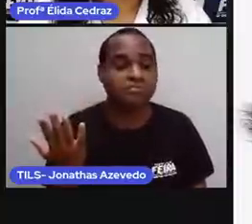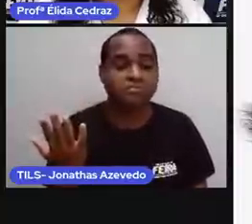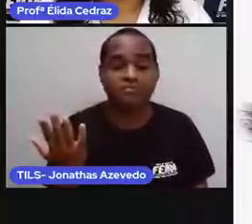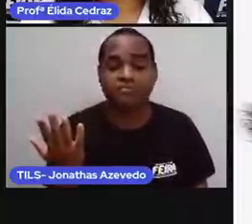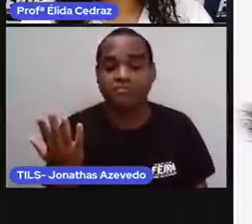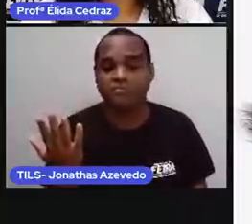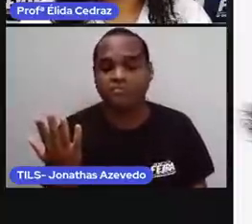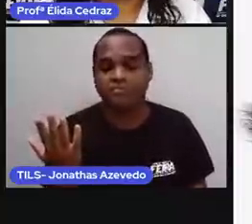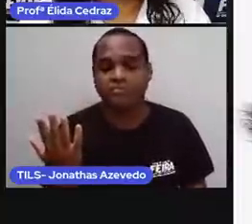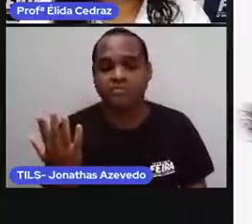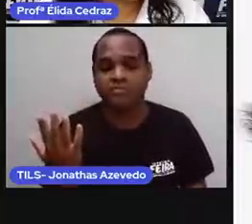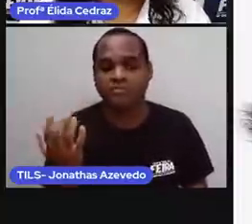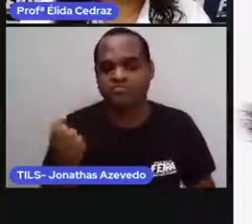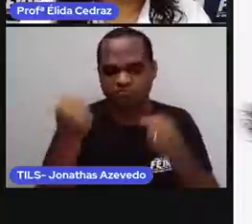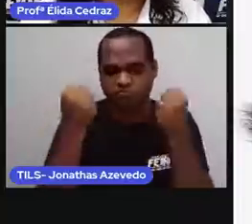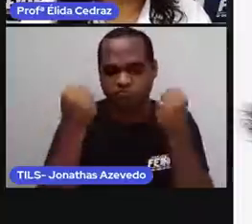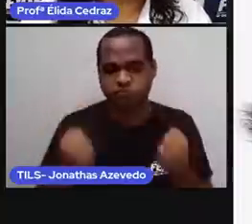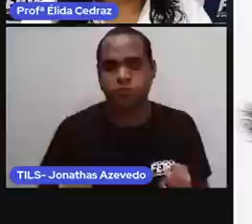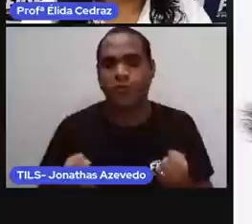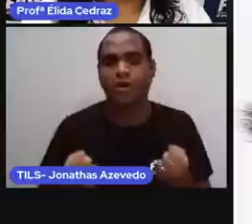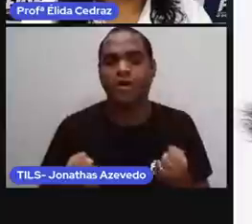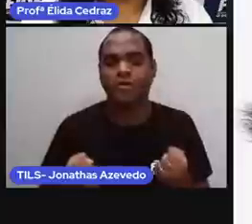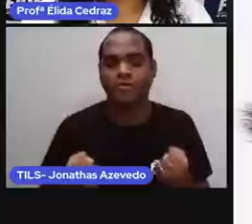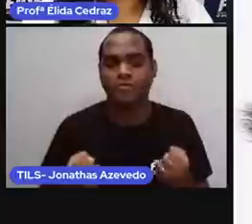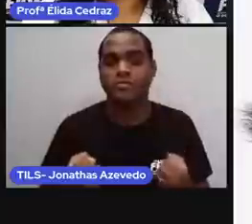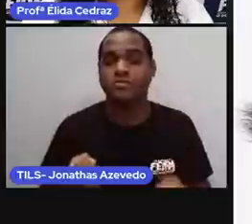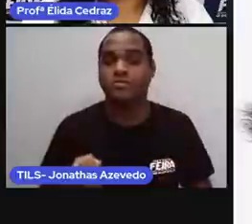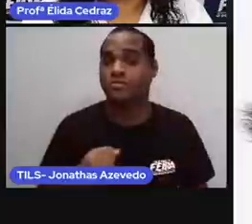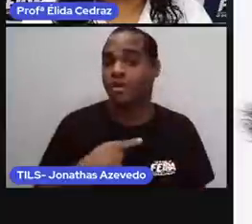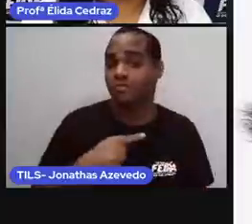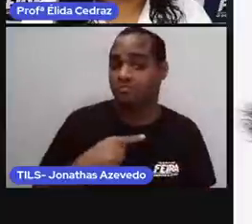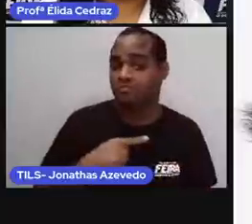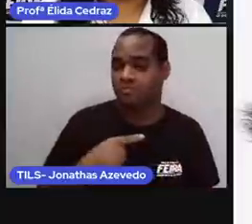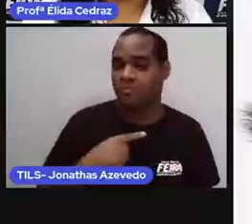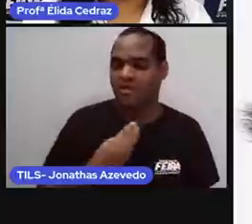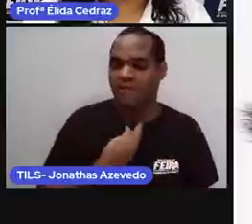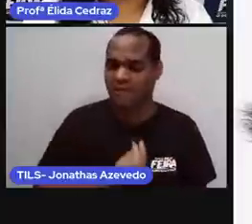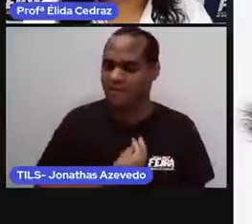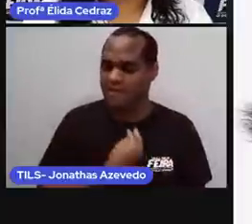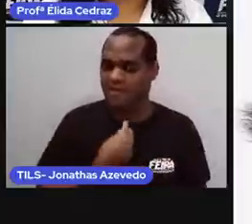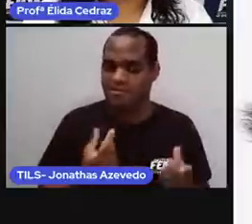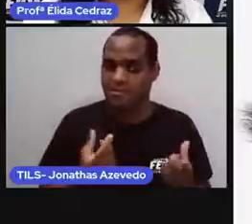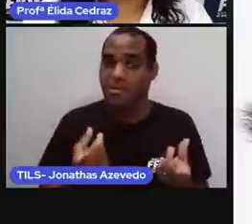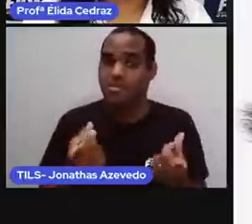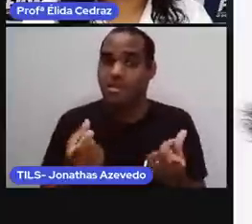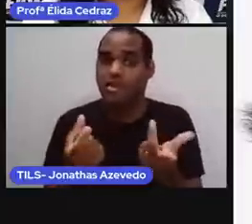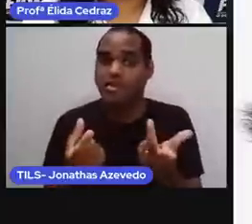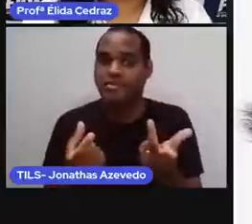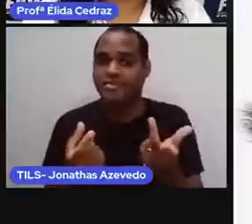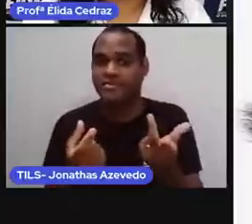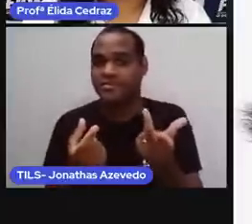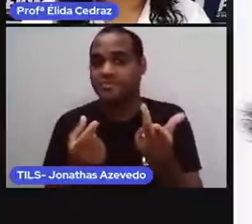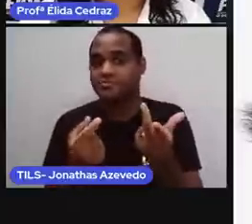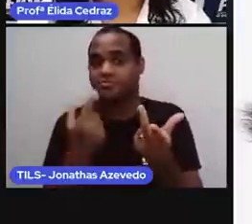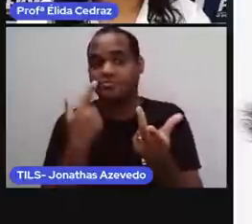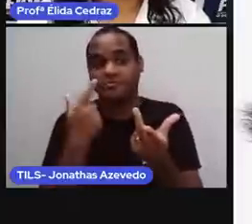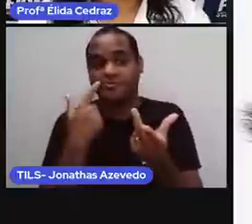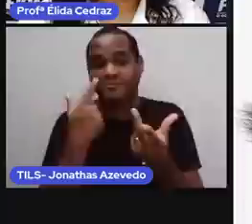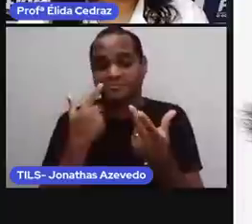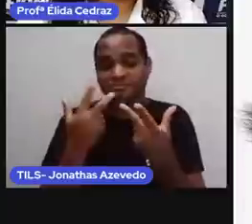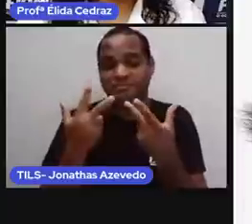O mais pesado? E o que vive mais tempo? Dá uma olhadinha.